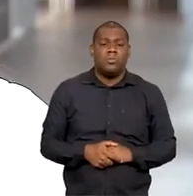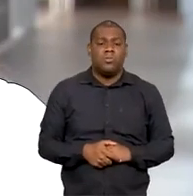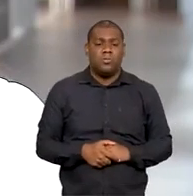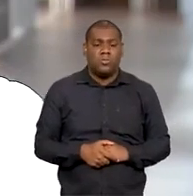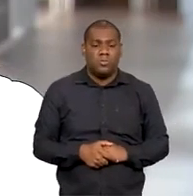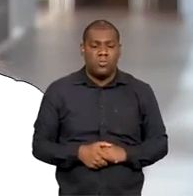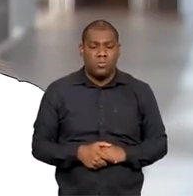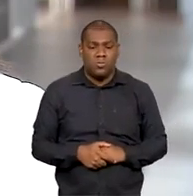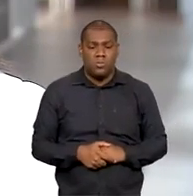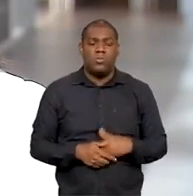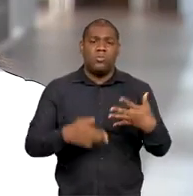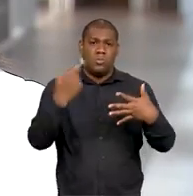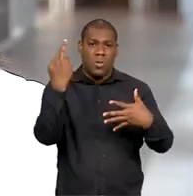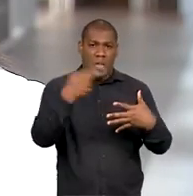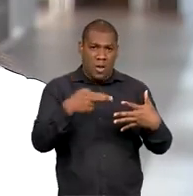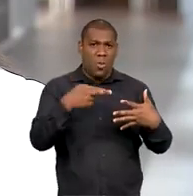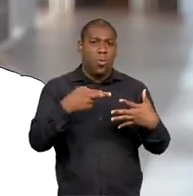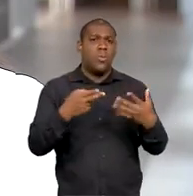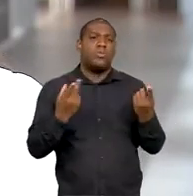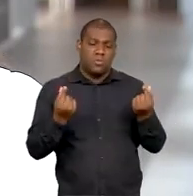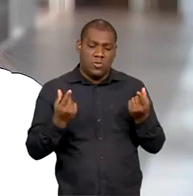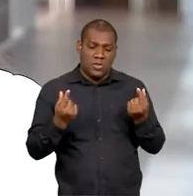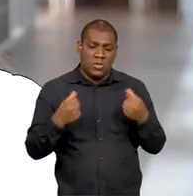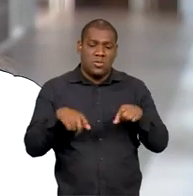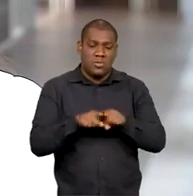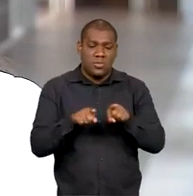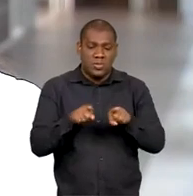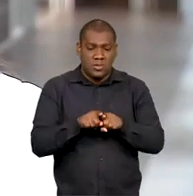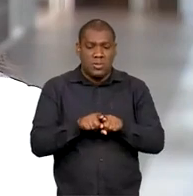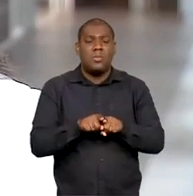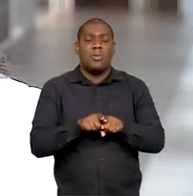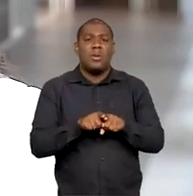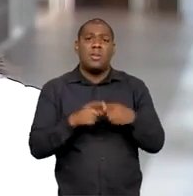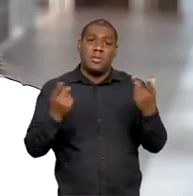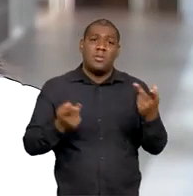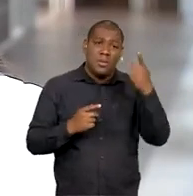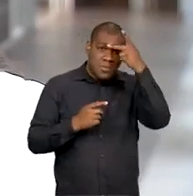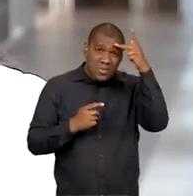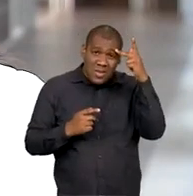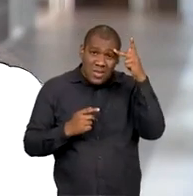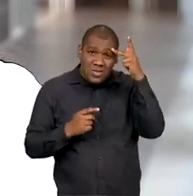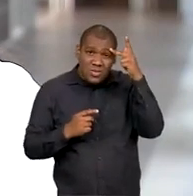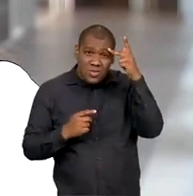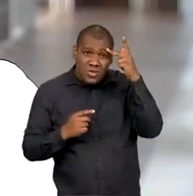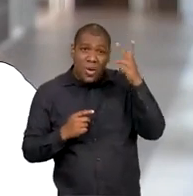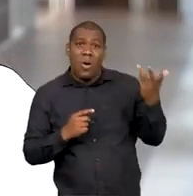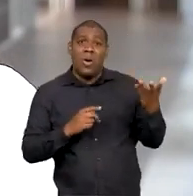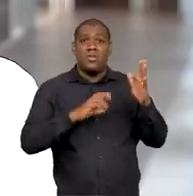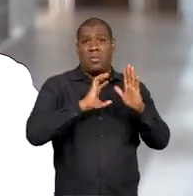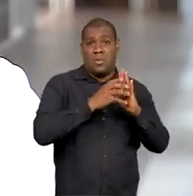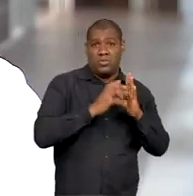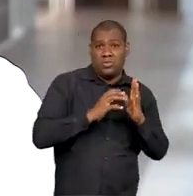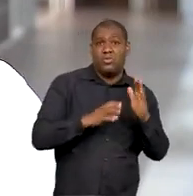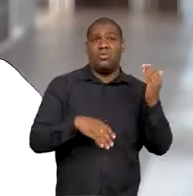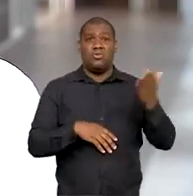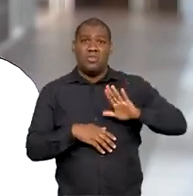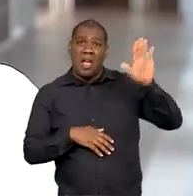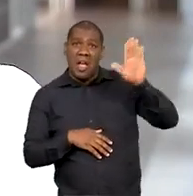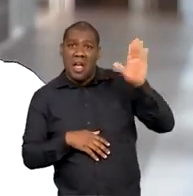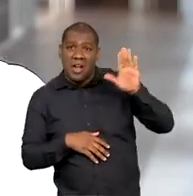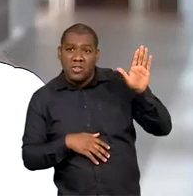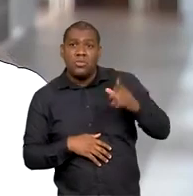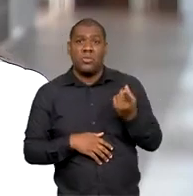recursos financeiros e também impactando muito candidaturas pequenas, que não tem tantos recursos assim que possam simplesmente substituir